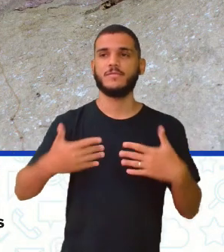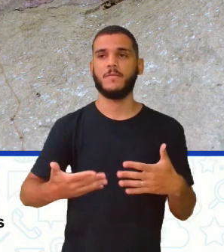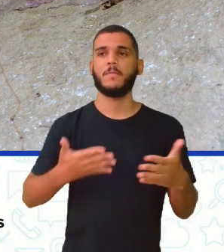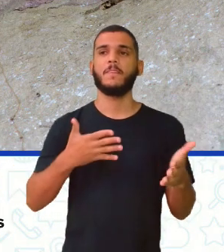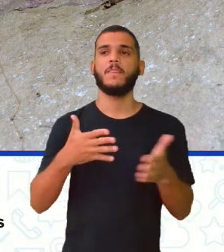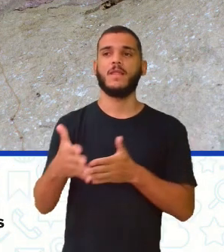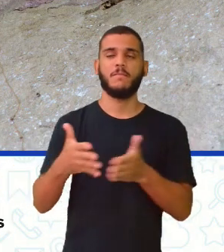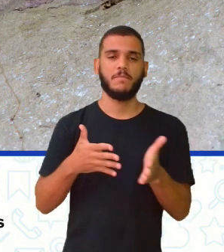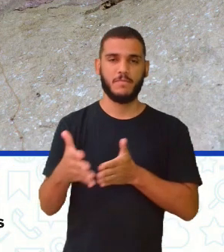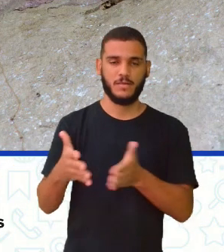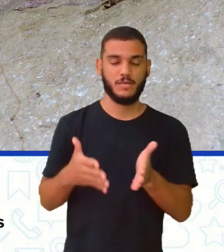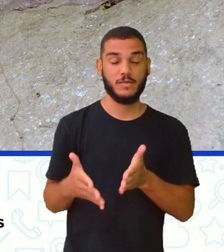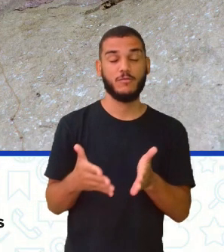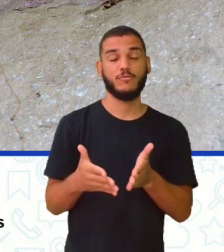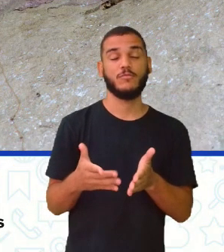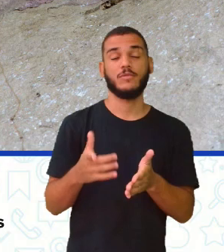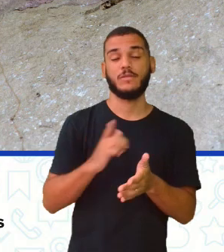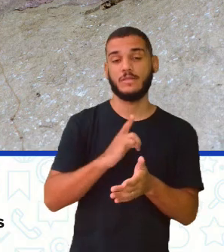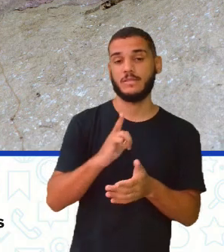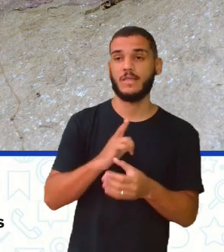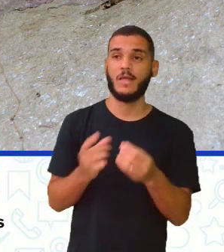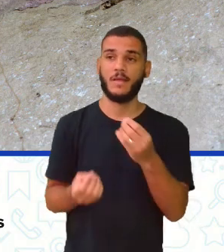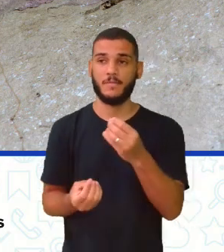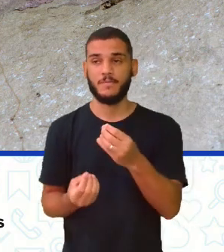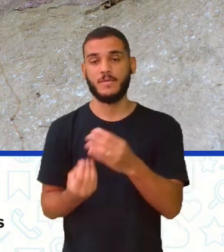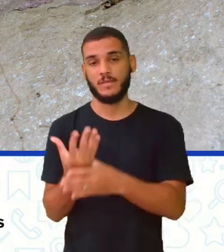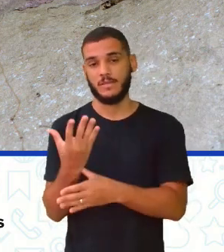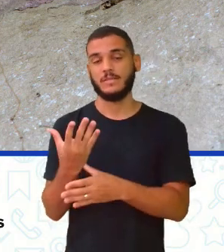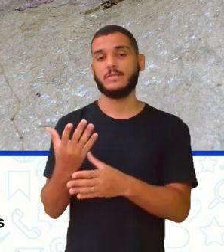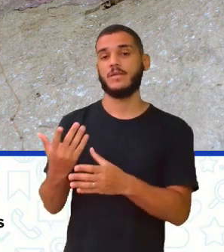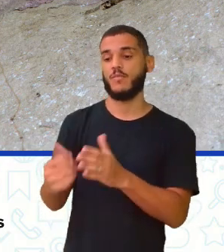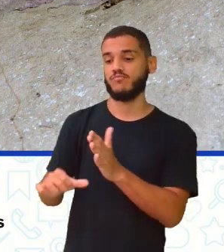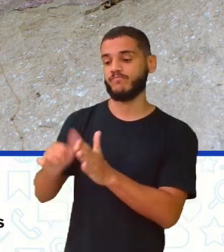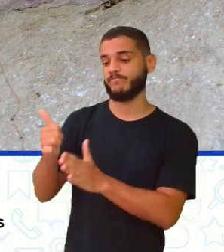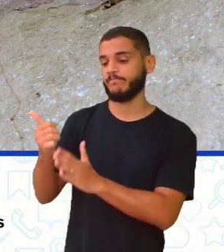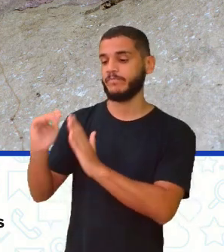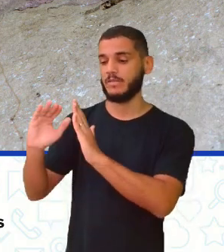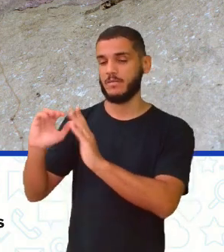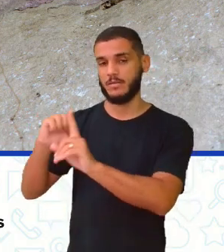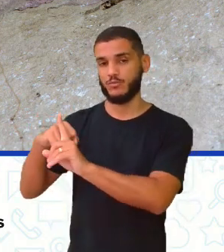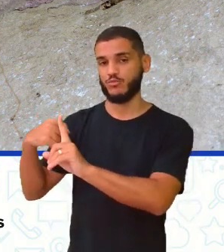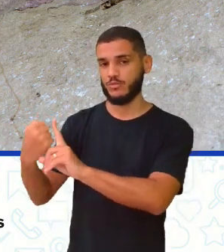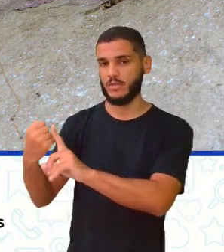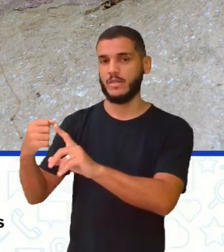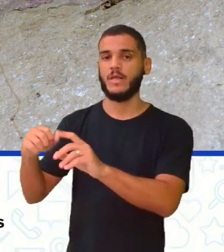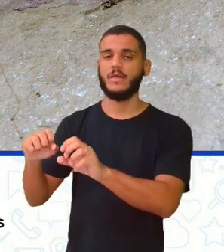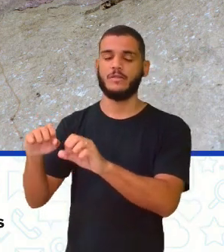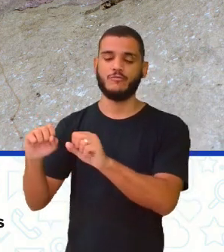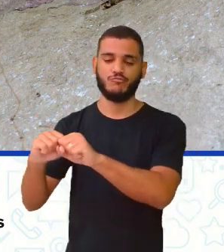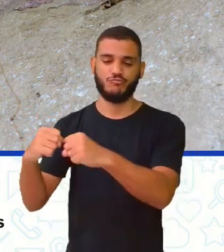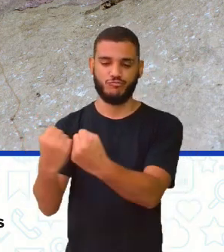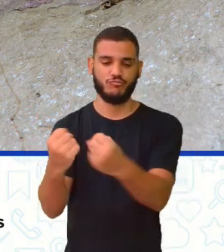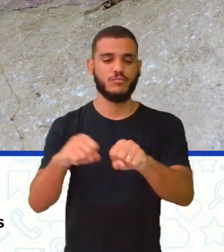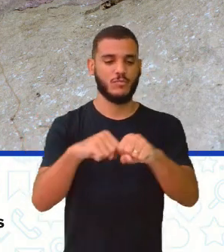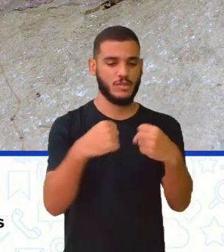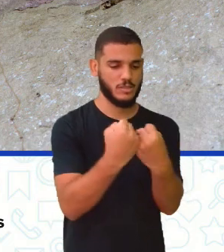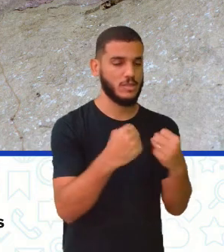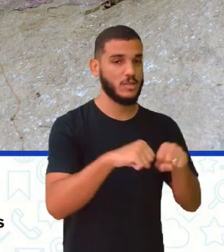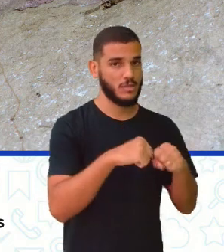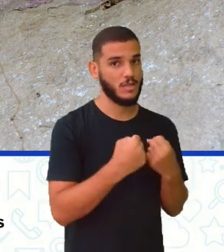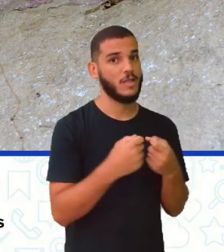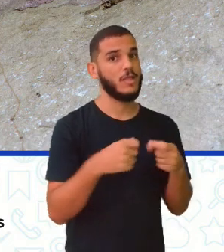das primeiras sociedades e o surgimento das primeiras civilizações,